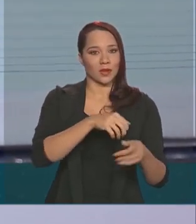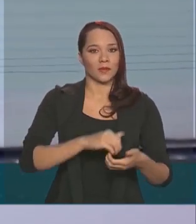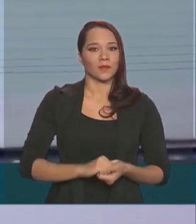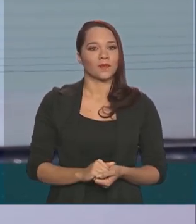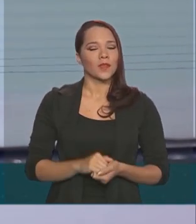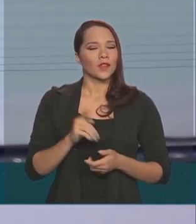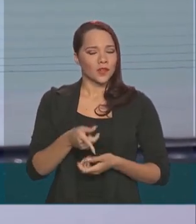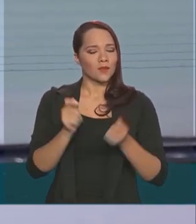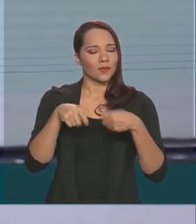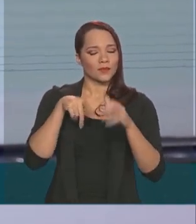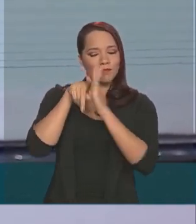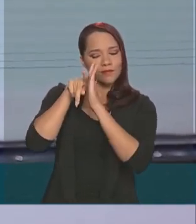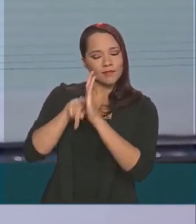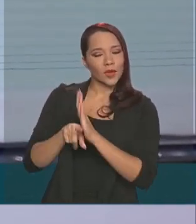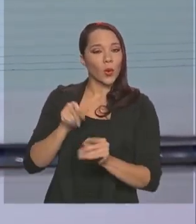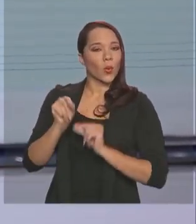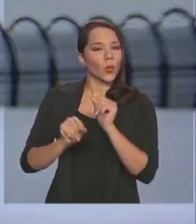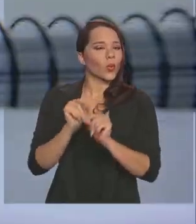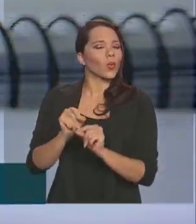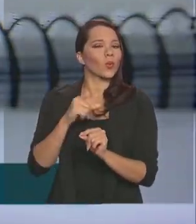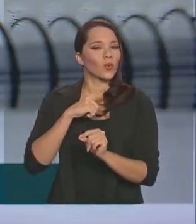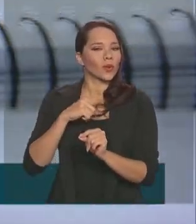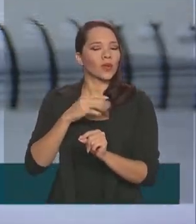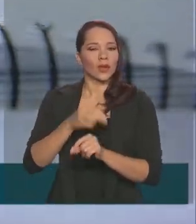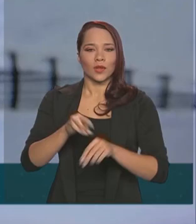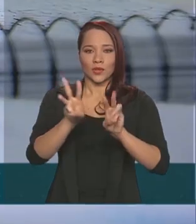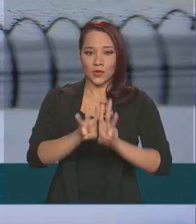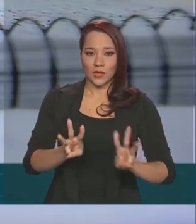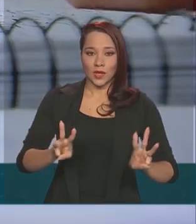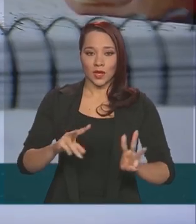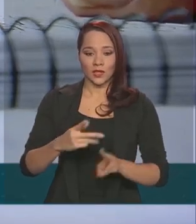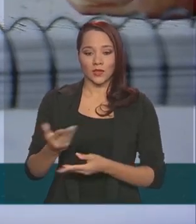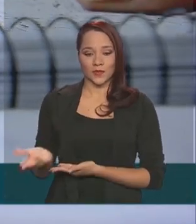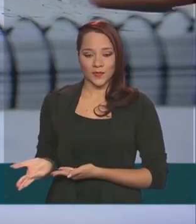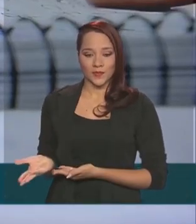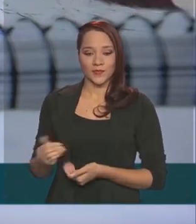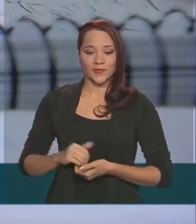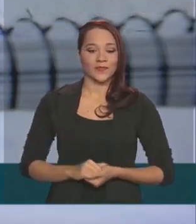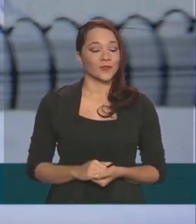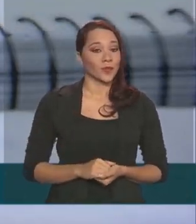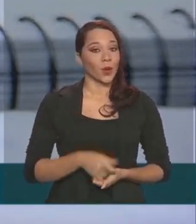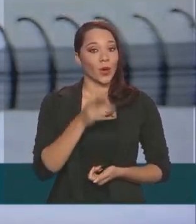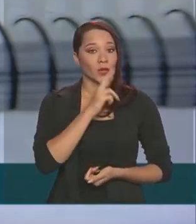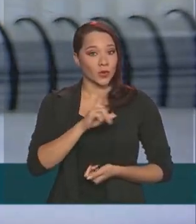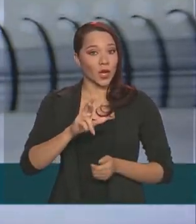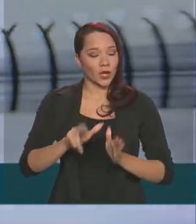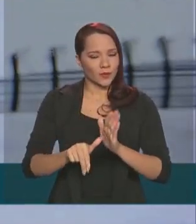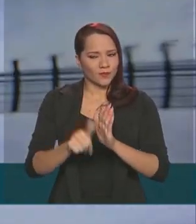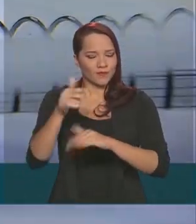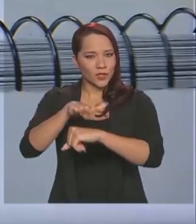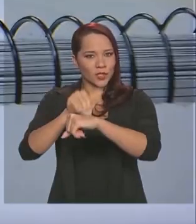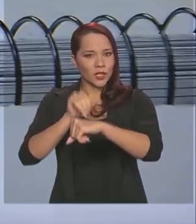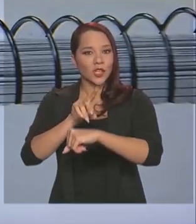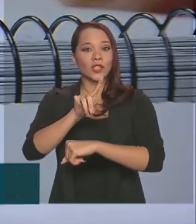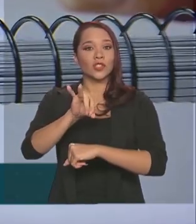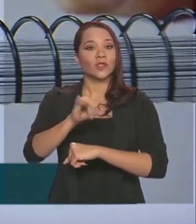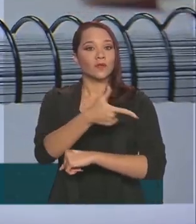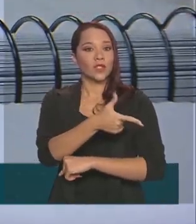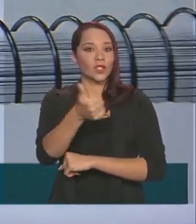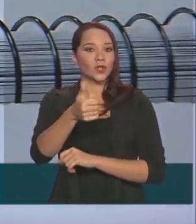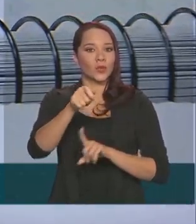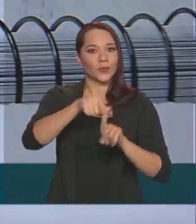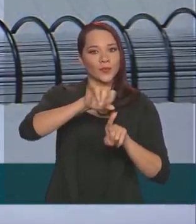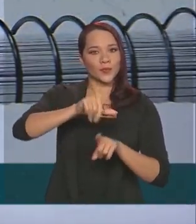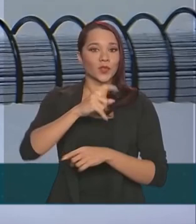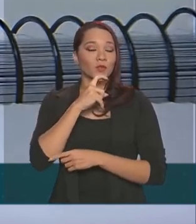possível pesquisar o que está sendo oferecido no site do ProUni. O resultado da primeira chamada sai no dia 21 de julho.